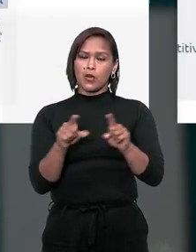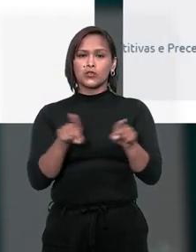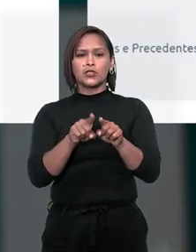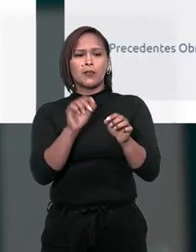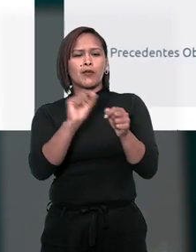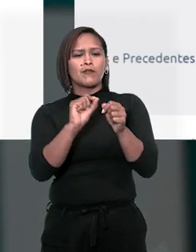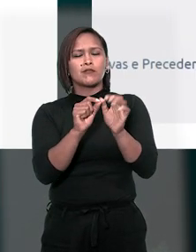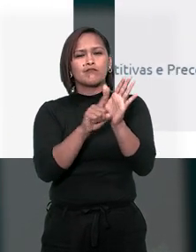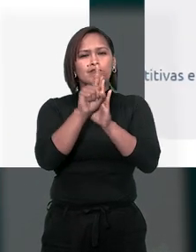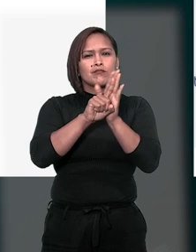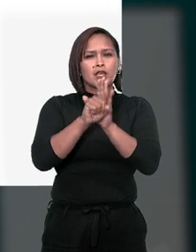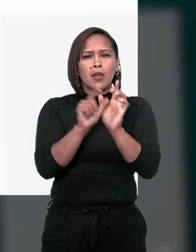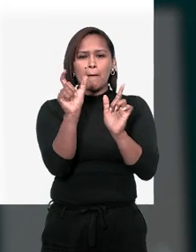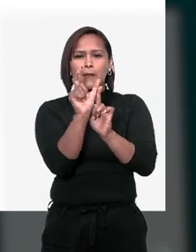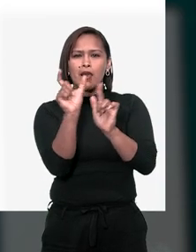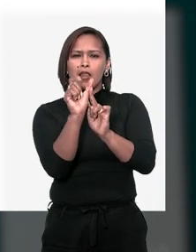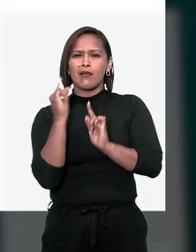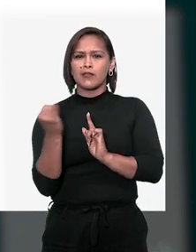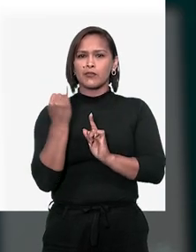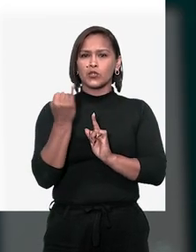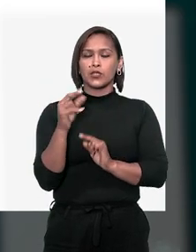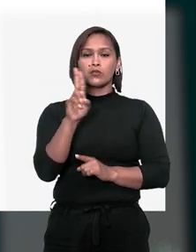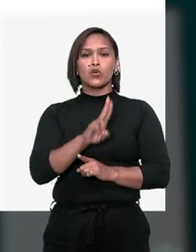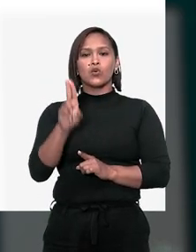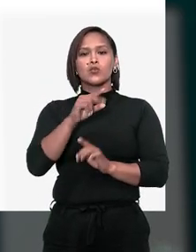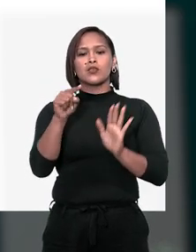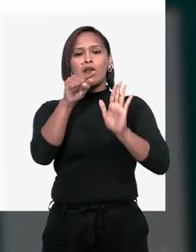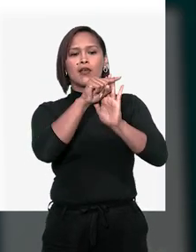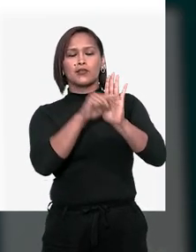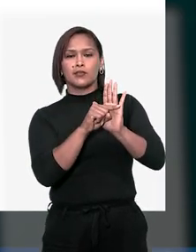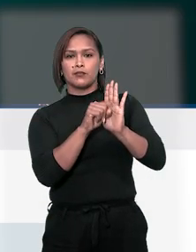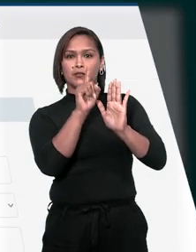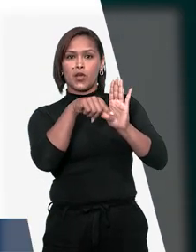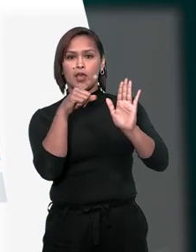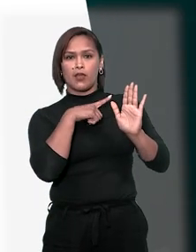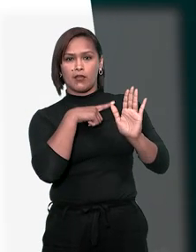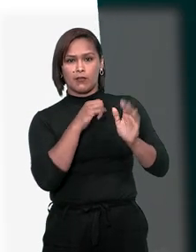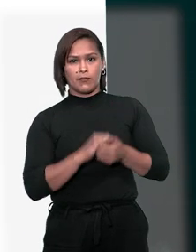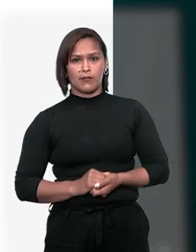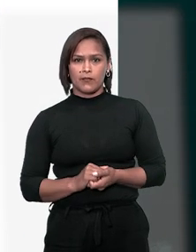pode ainda fazer a pesquisa por palavras-chave, usando este campo.